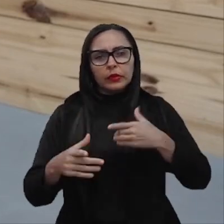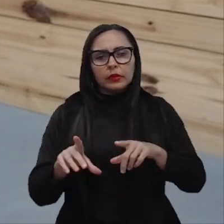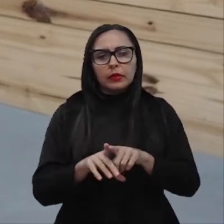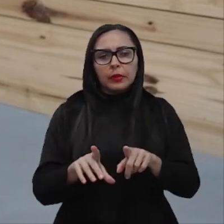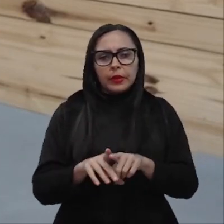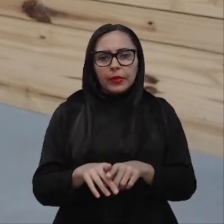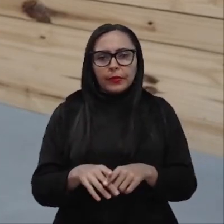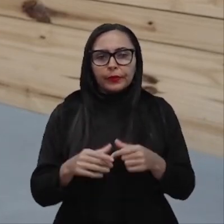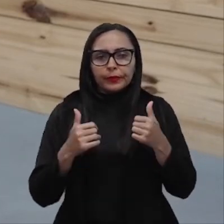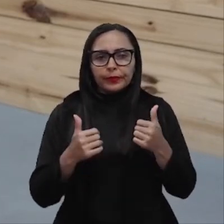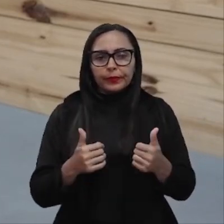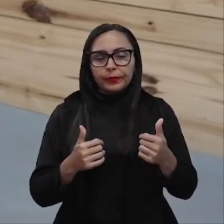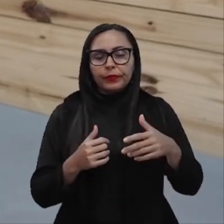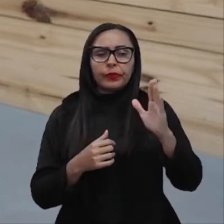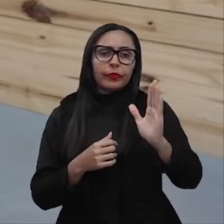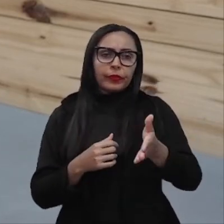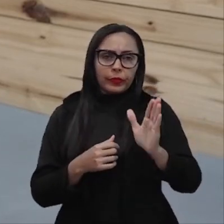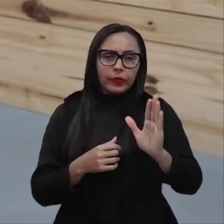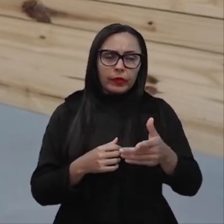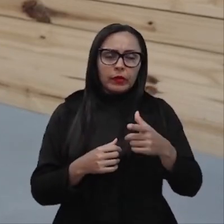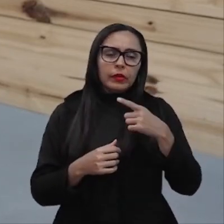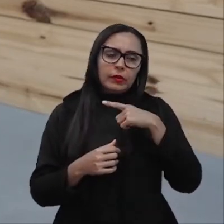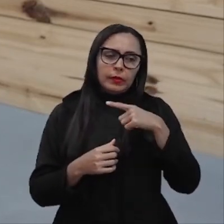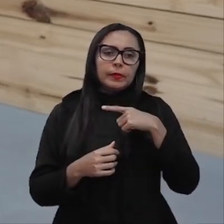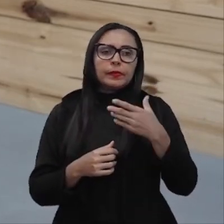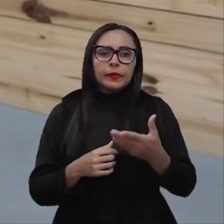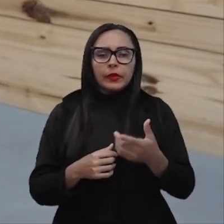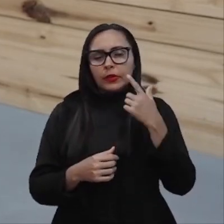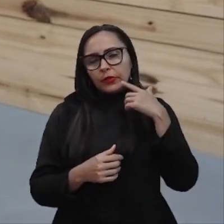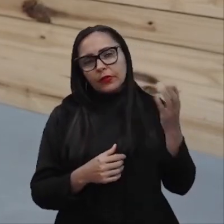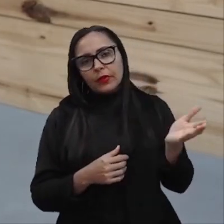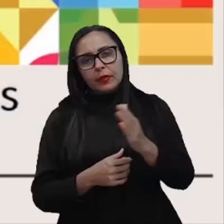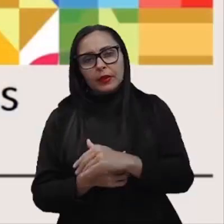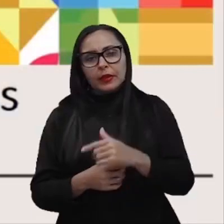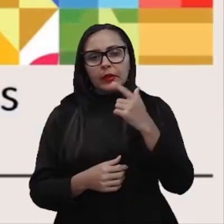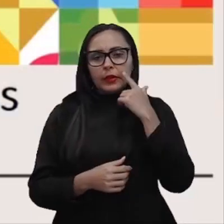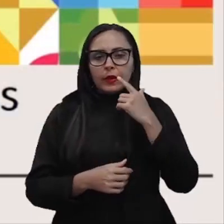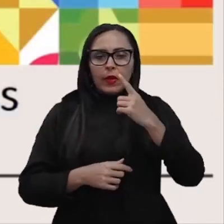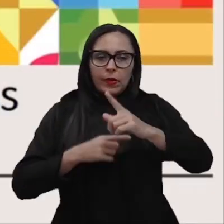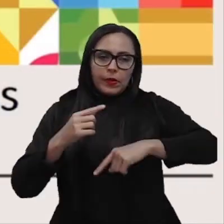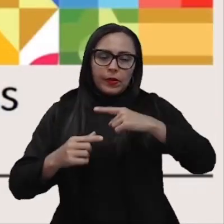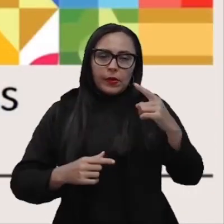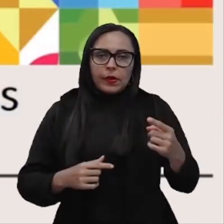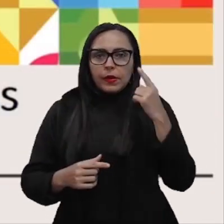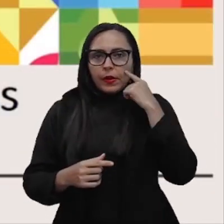que já aprenderam a desenvolver em Python, venham para cá e vamos para o próximo slide. E aí, Manuel!